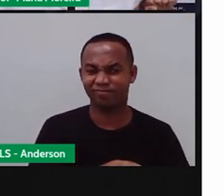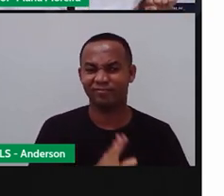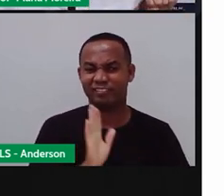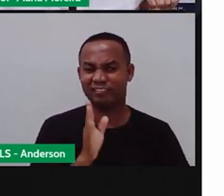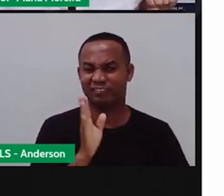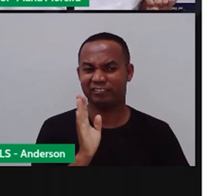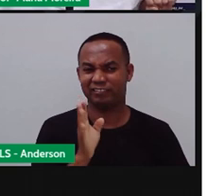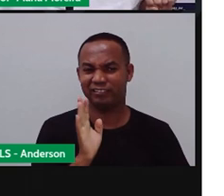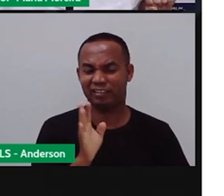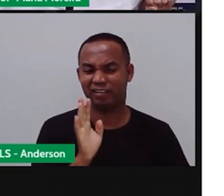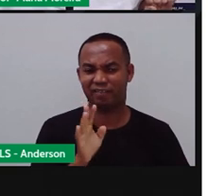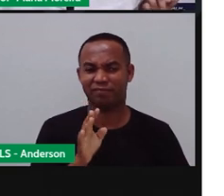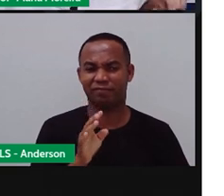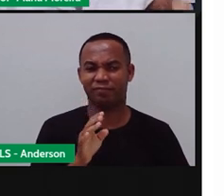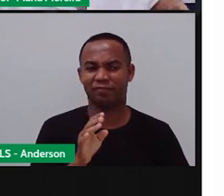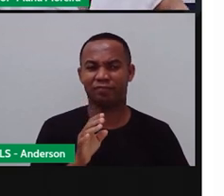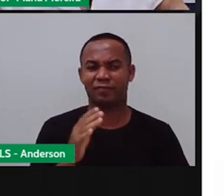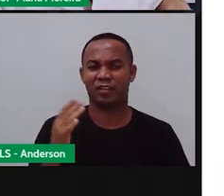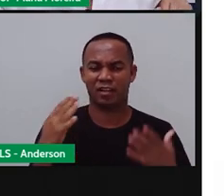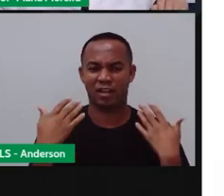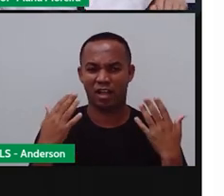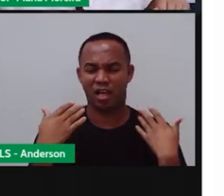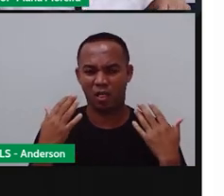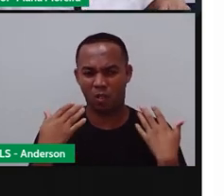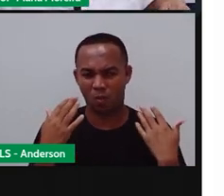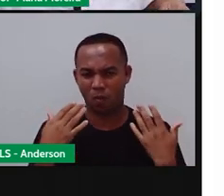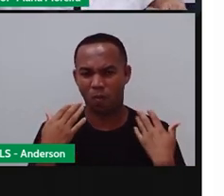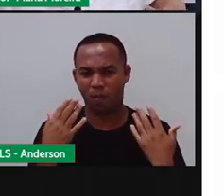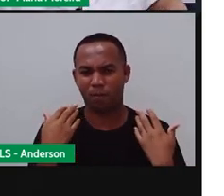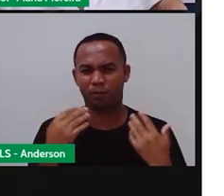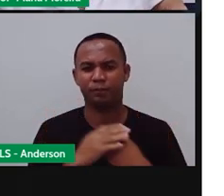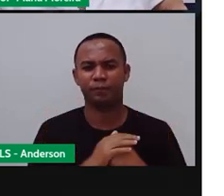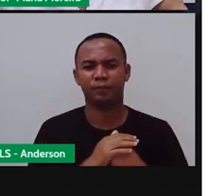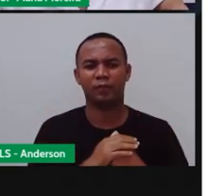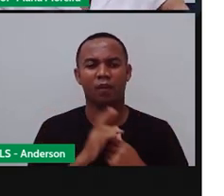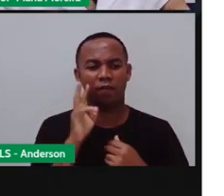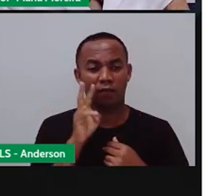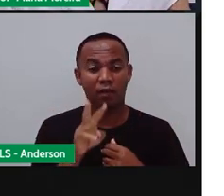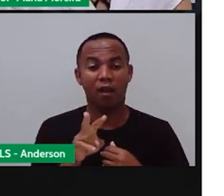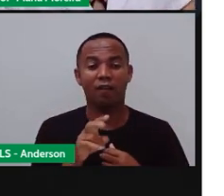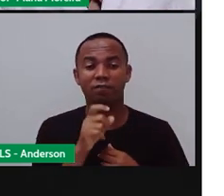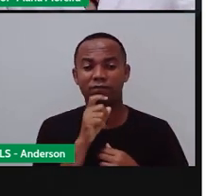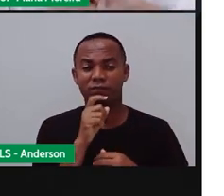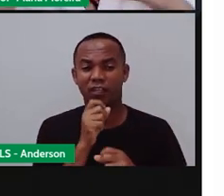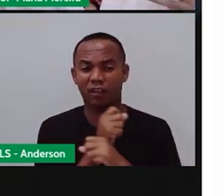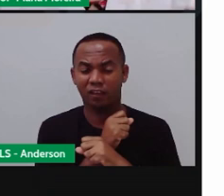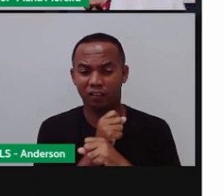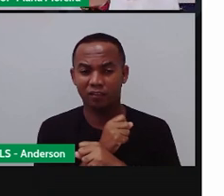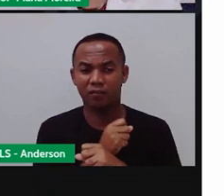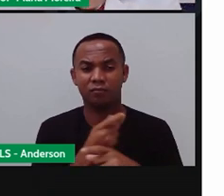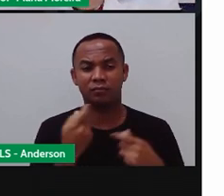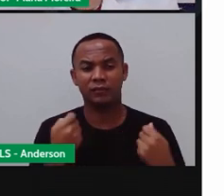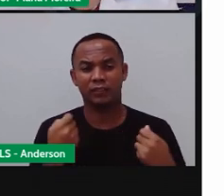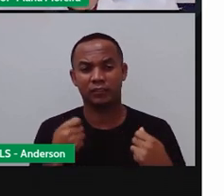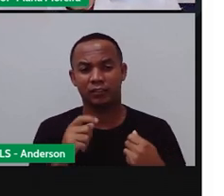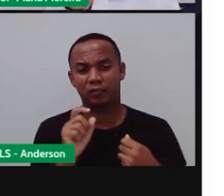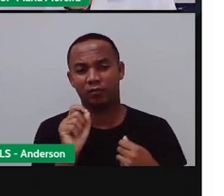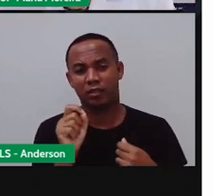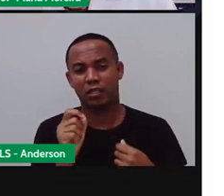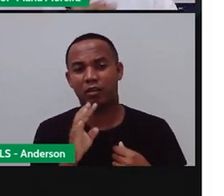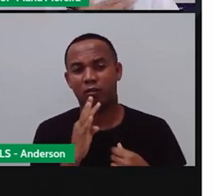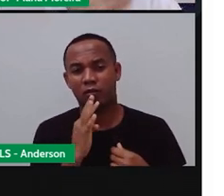já sei. Verão. Uh, já sei. Inverno. Não, a gente precisa, né?